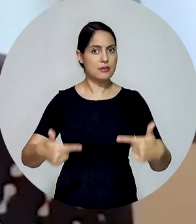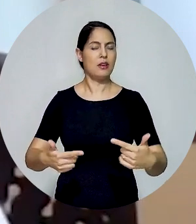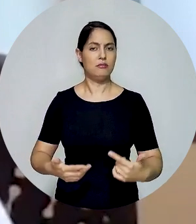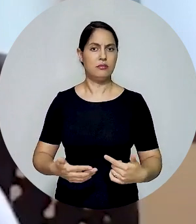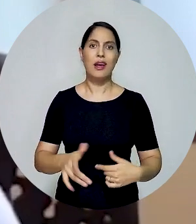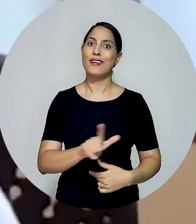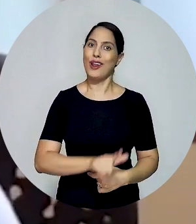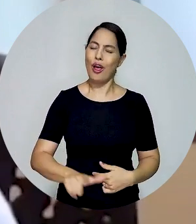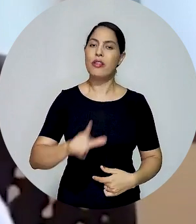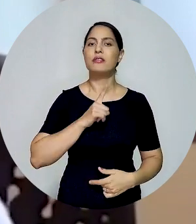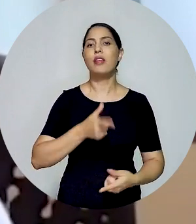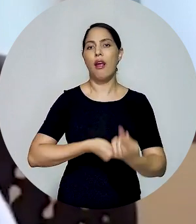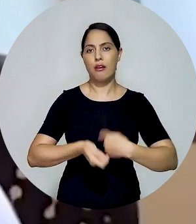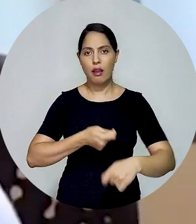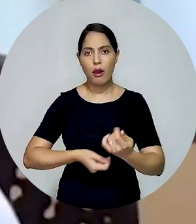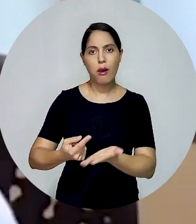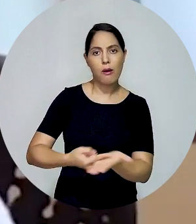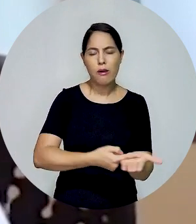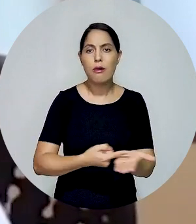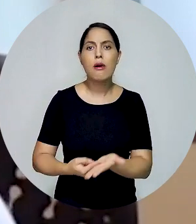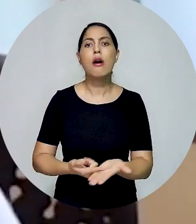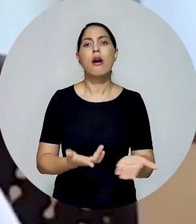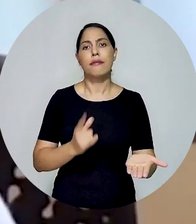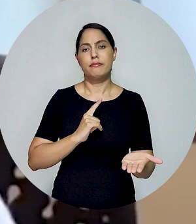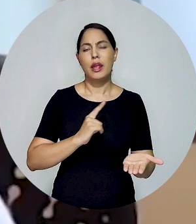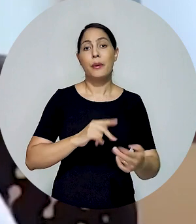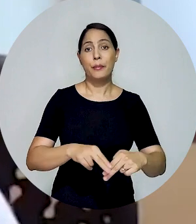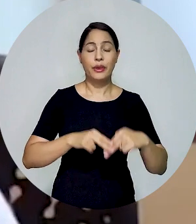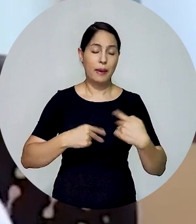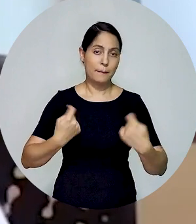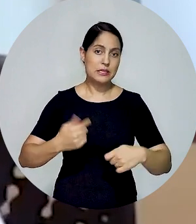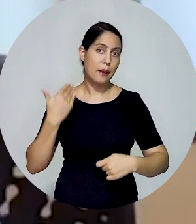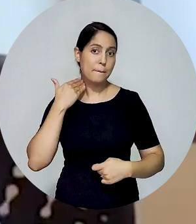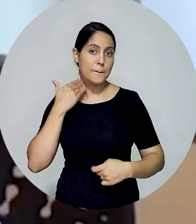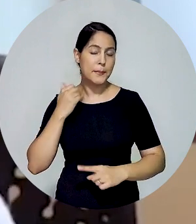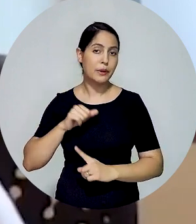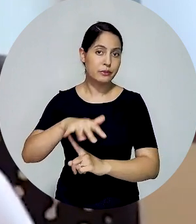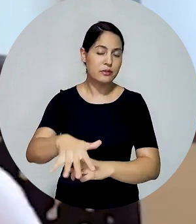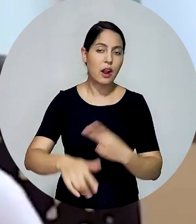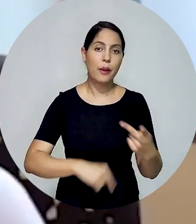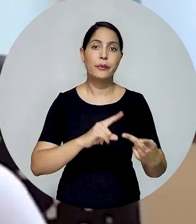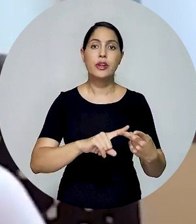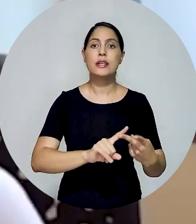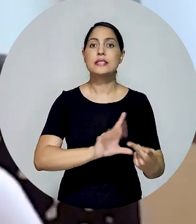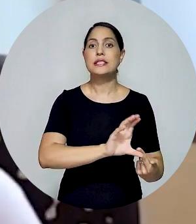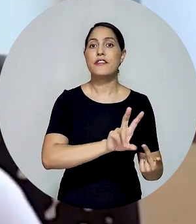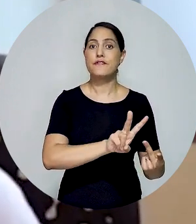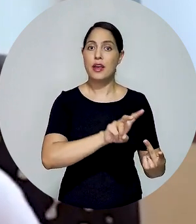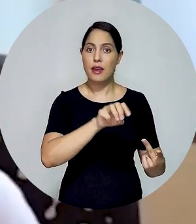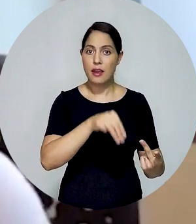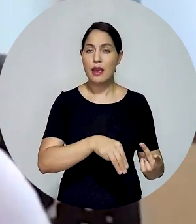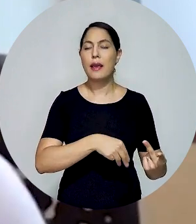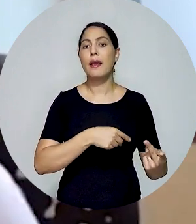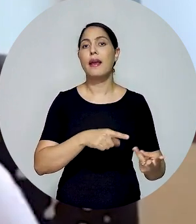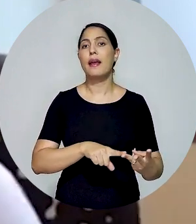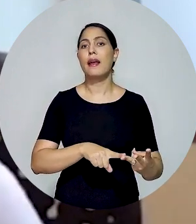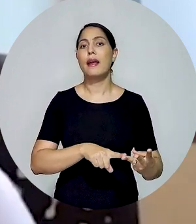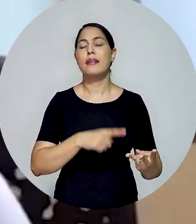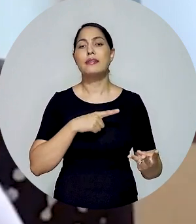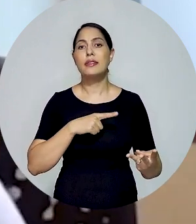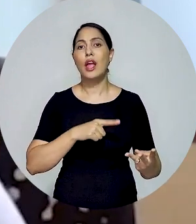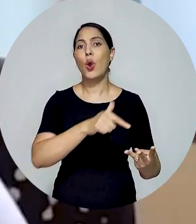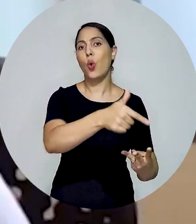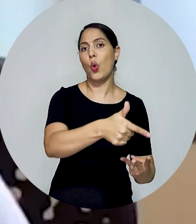que tem um aspecto negocial, porque tendo autorização do Banco Central, às vezes da CVM, elas podem fazer outras